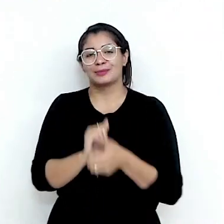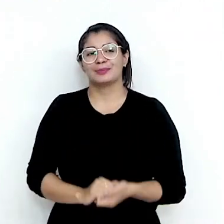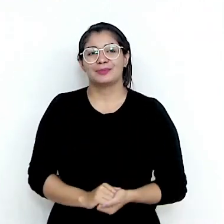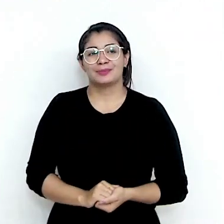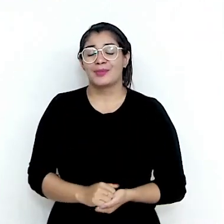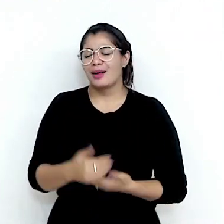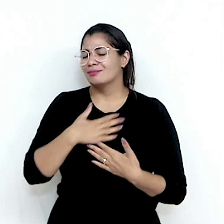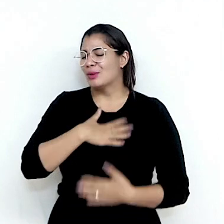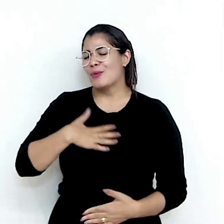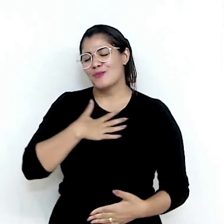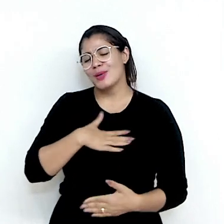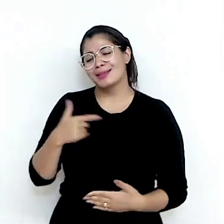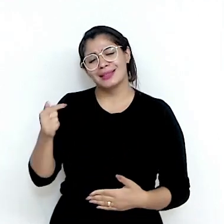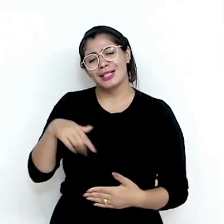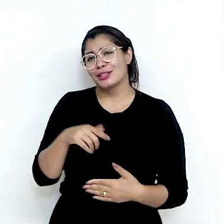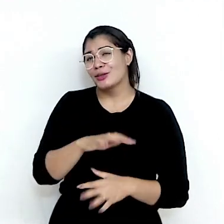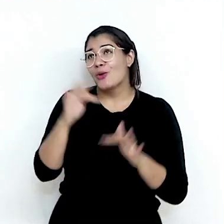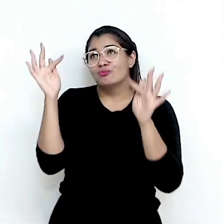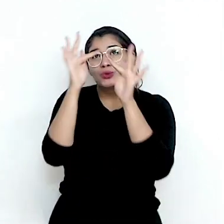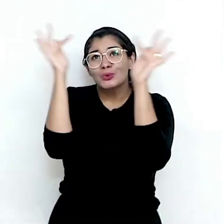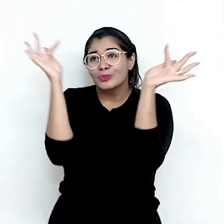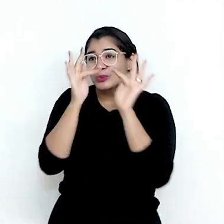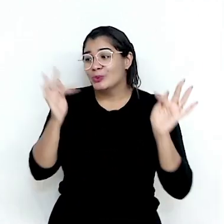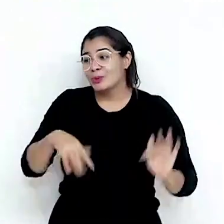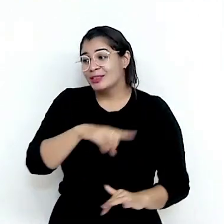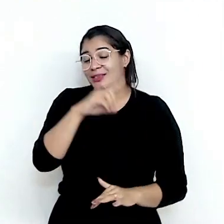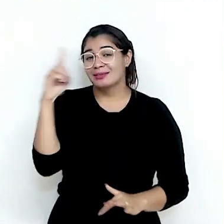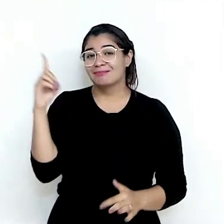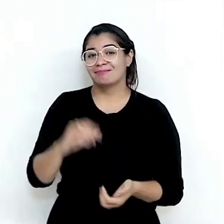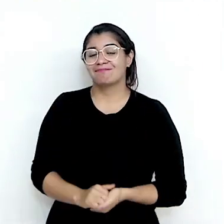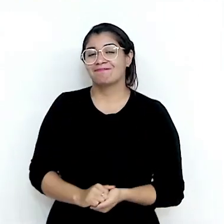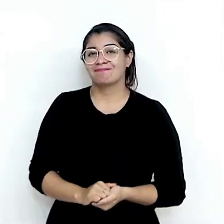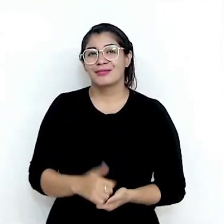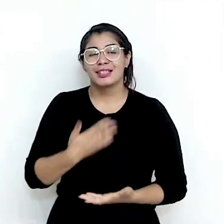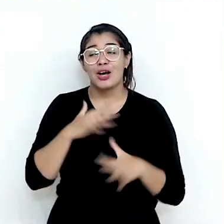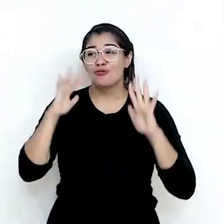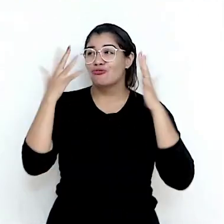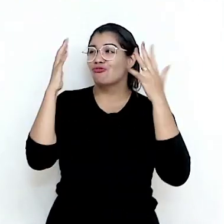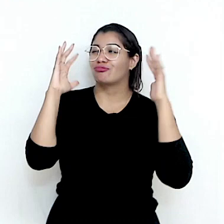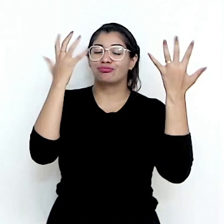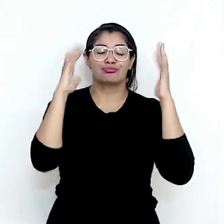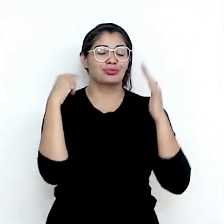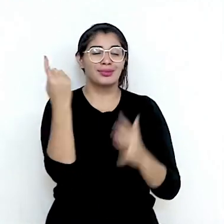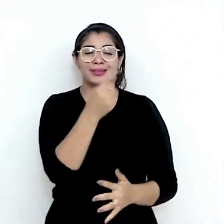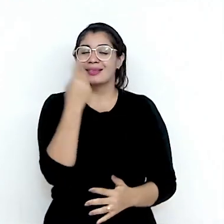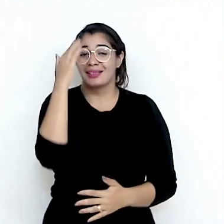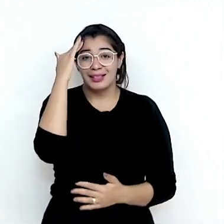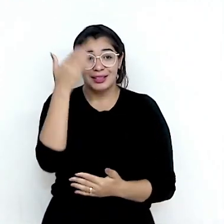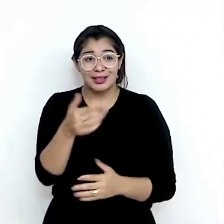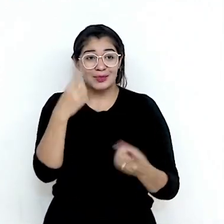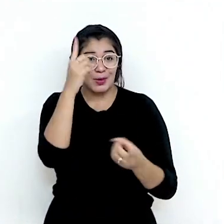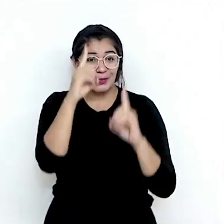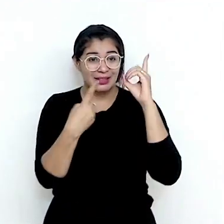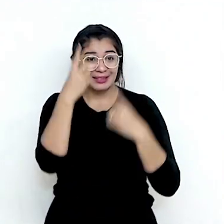É um prazer estar aqui com vocês nesse dia tão festivo e de tanta comemoração para nós e acredito que também